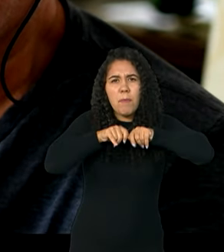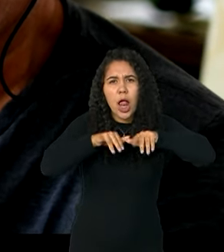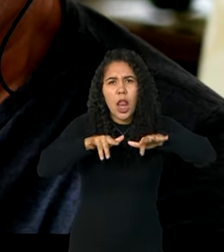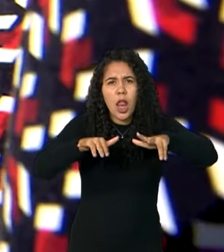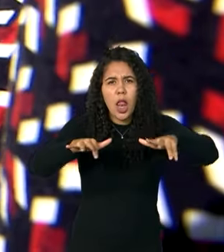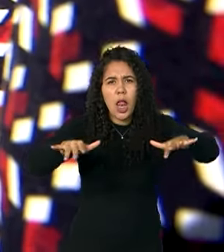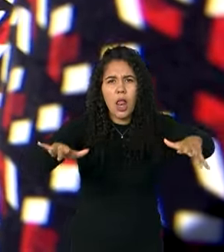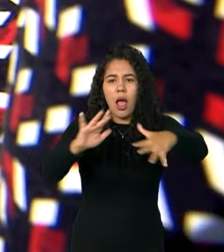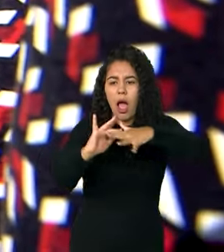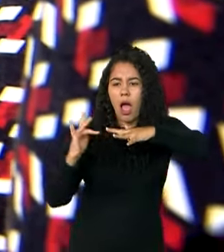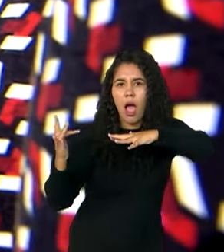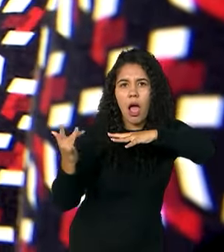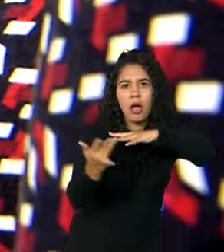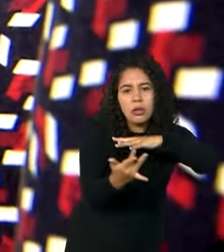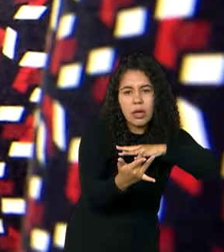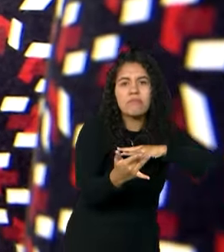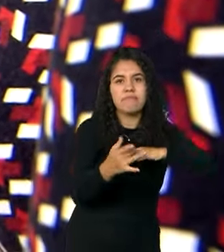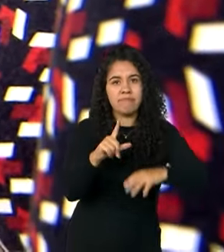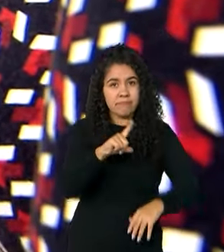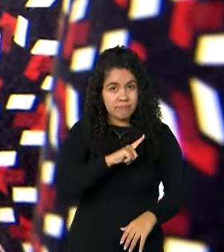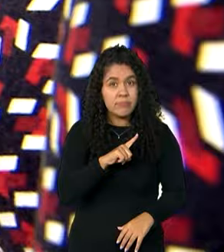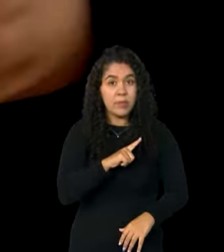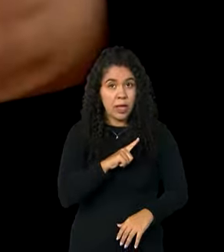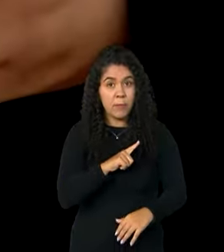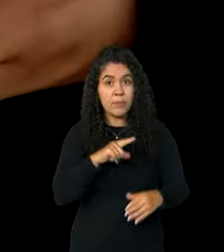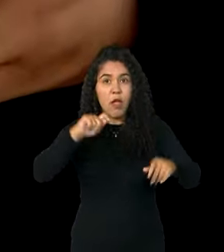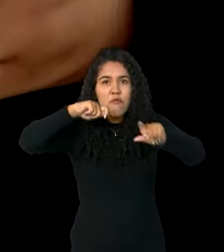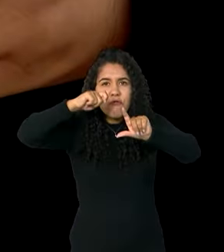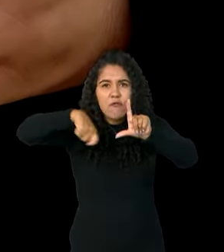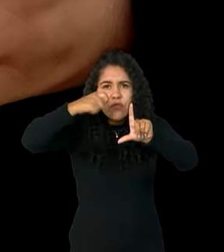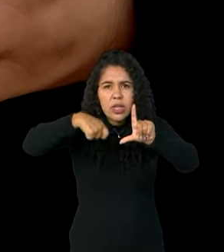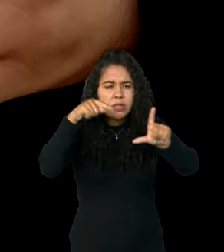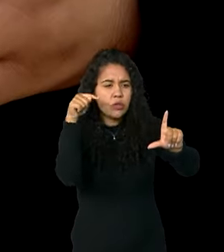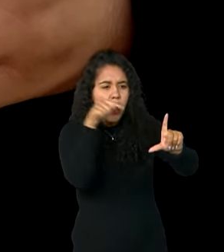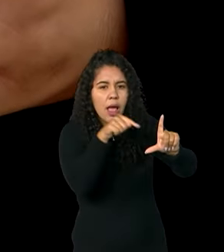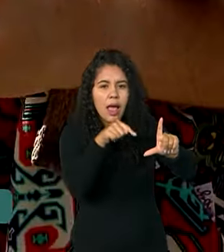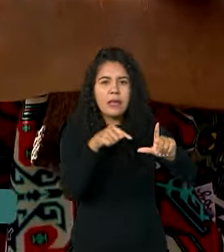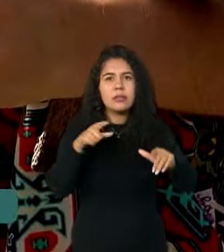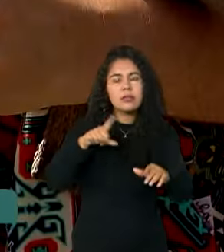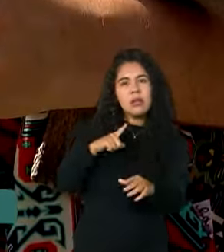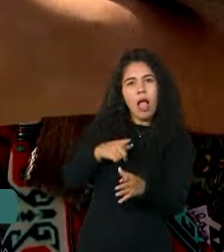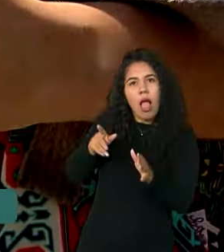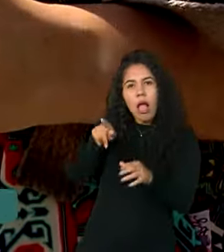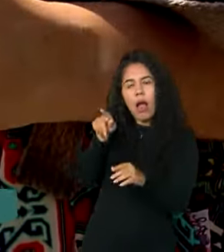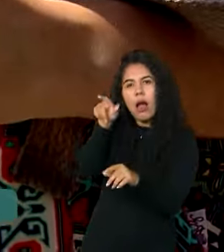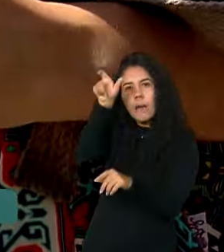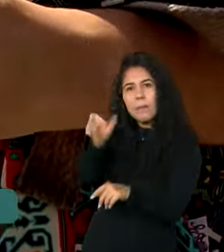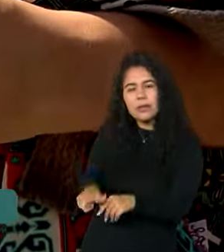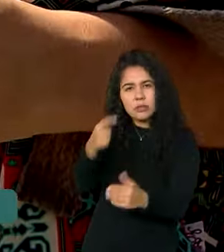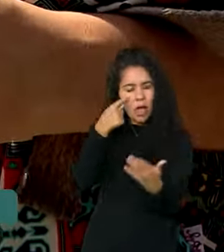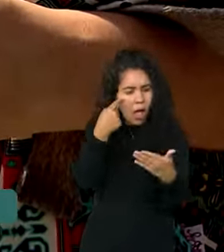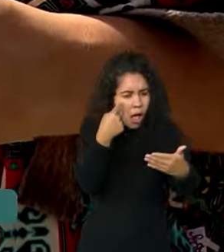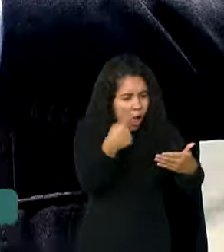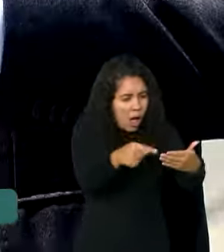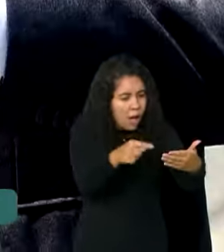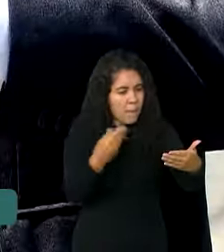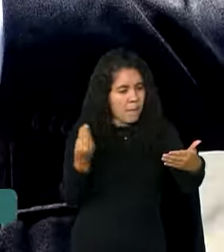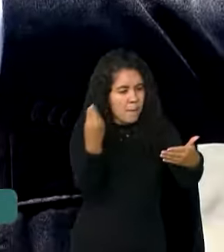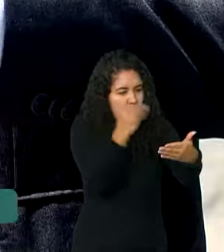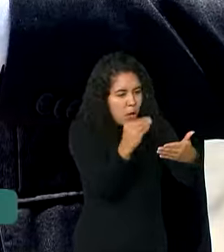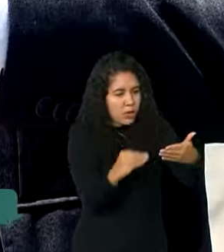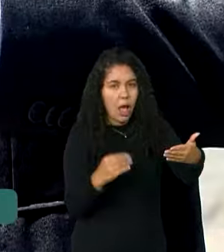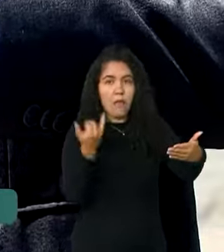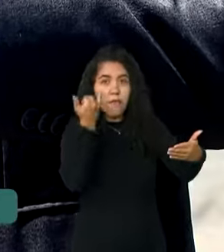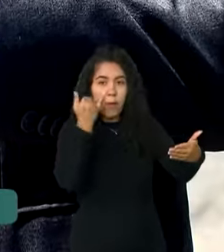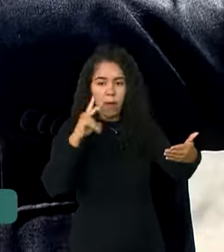de mensagens e redes sociais. Esse vídeo induz o cidadão a inserir dados pessoais em